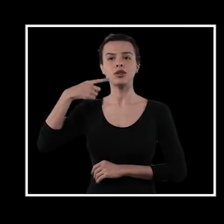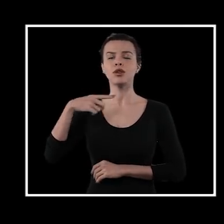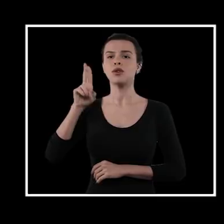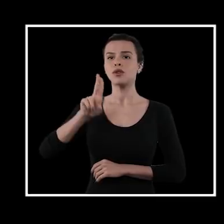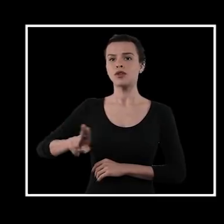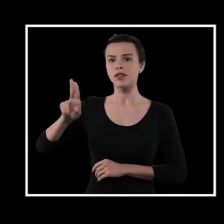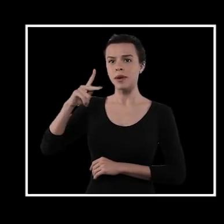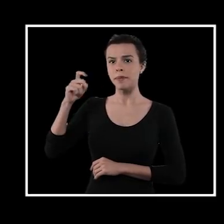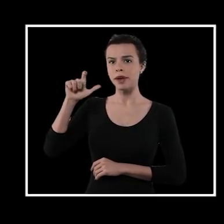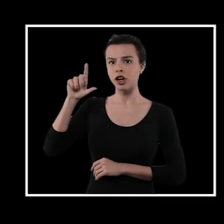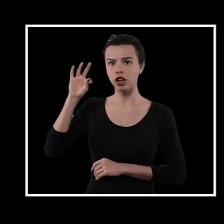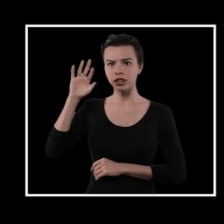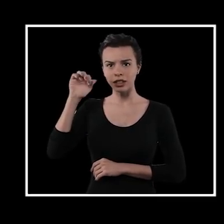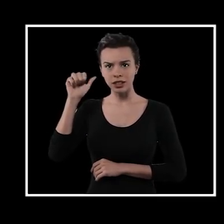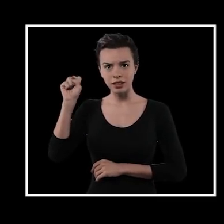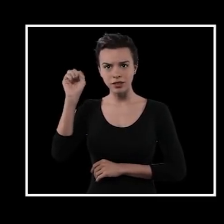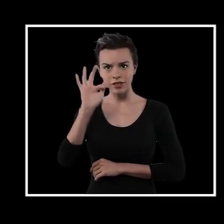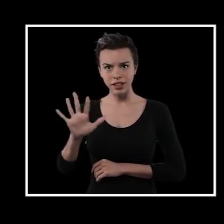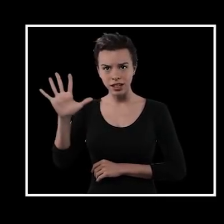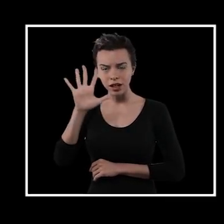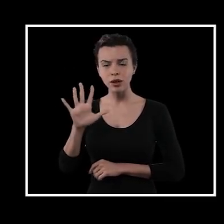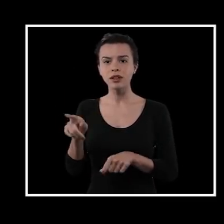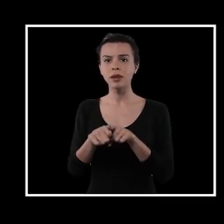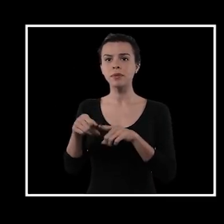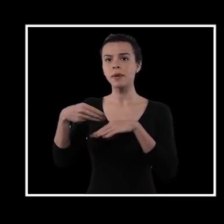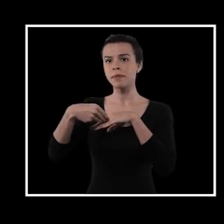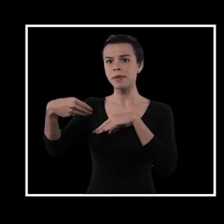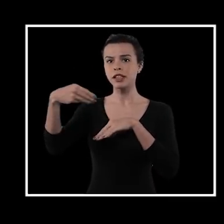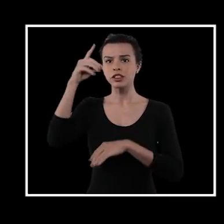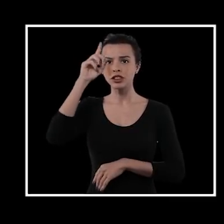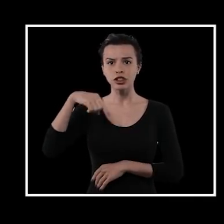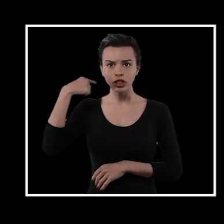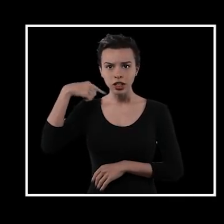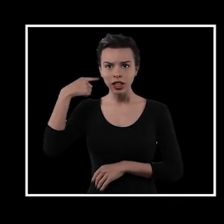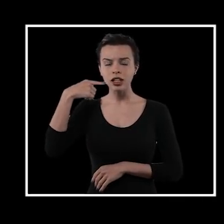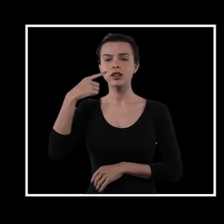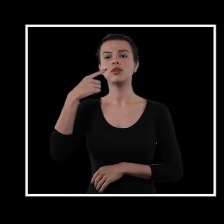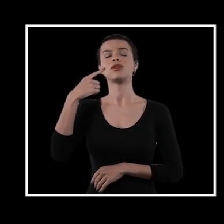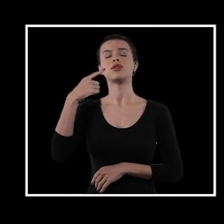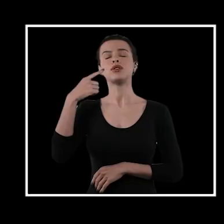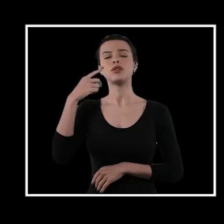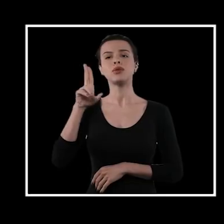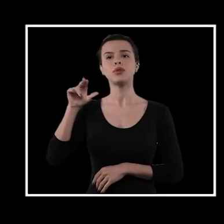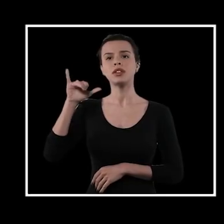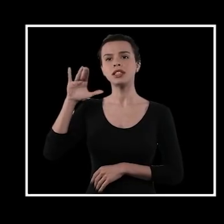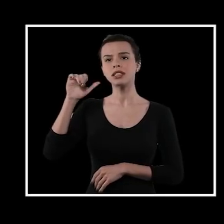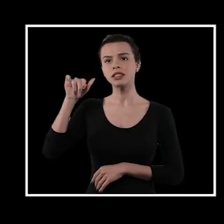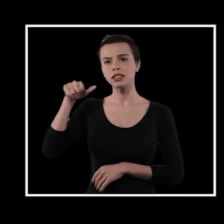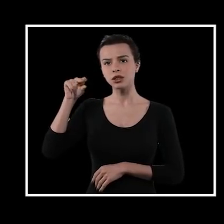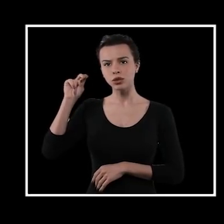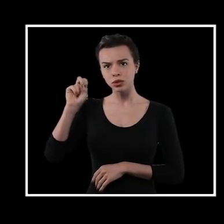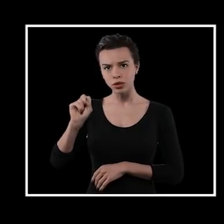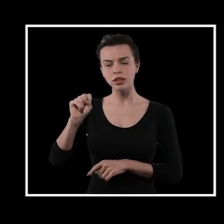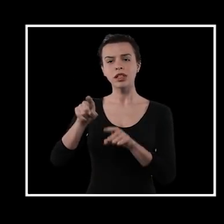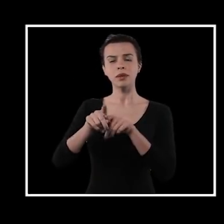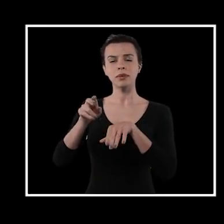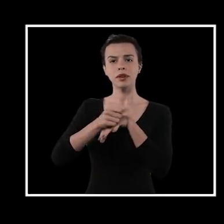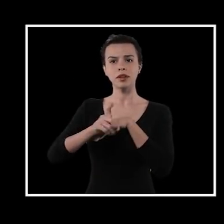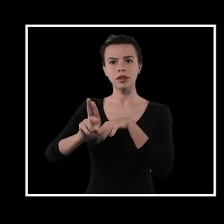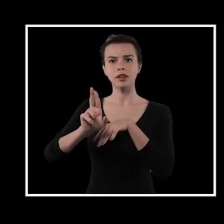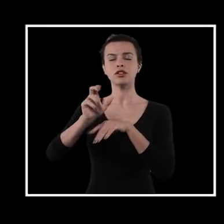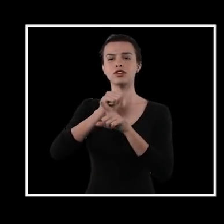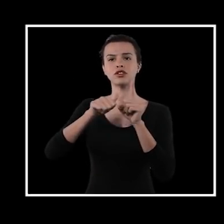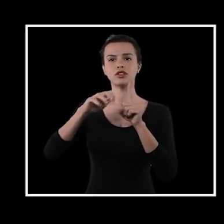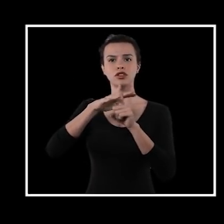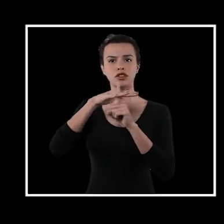Federal de Pilotas, também é mestre em Direito pela Unisinos e doutoranda em Sociologia pela Universidade Federal